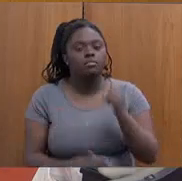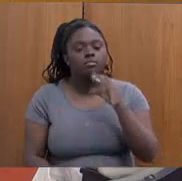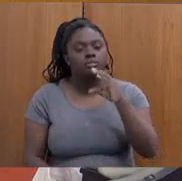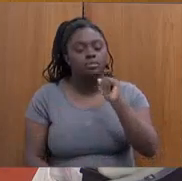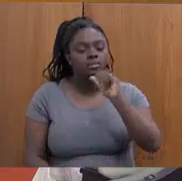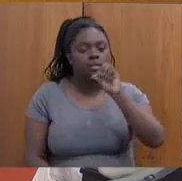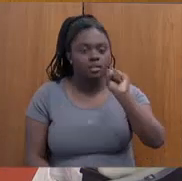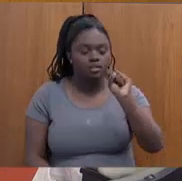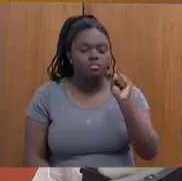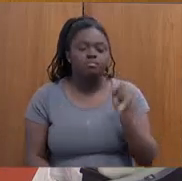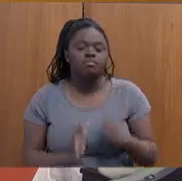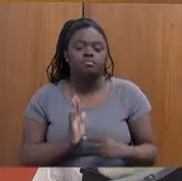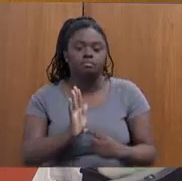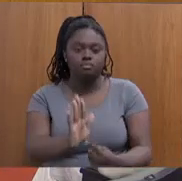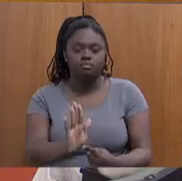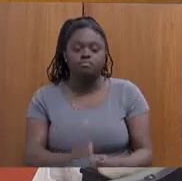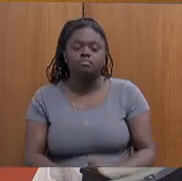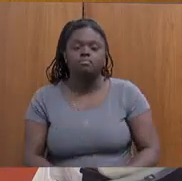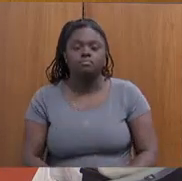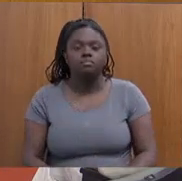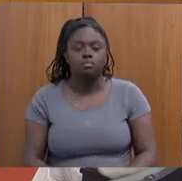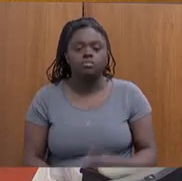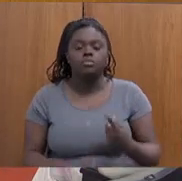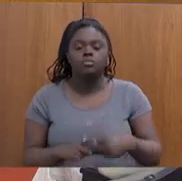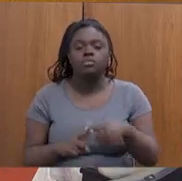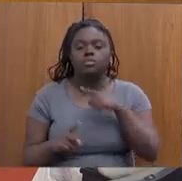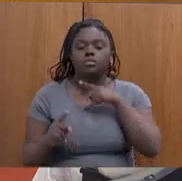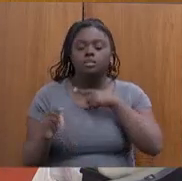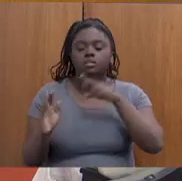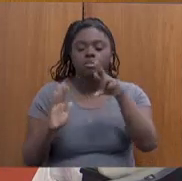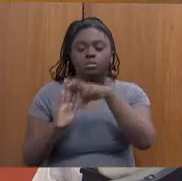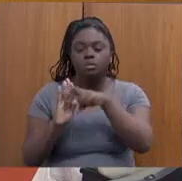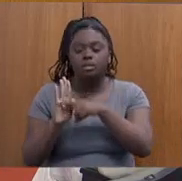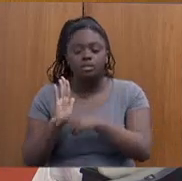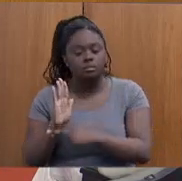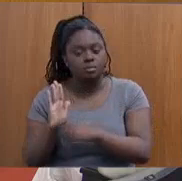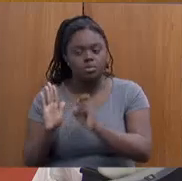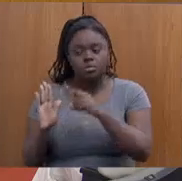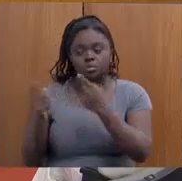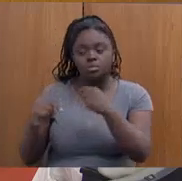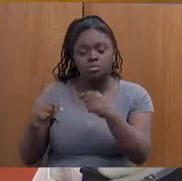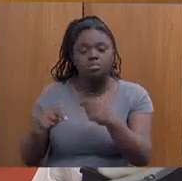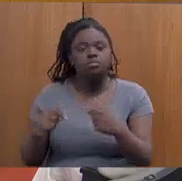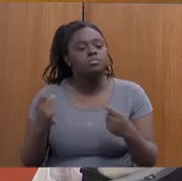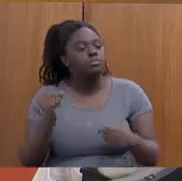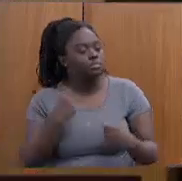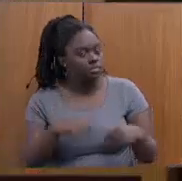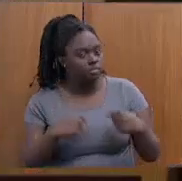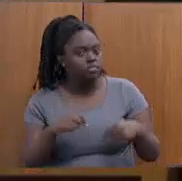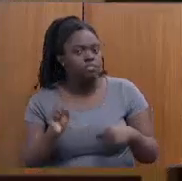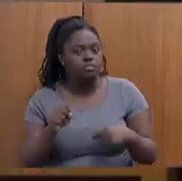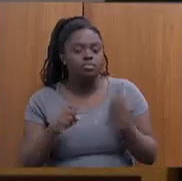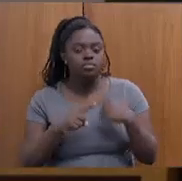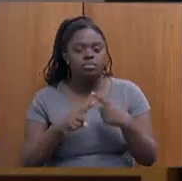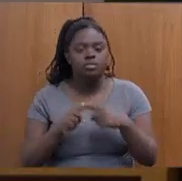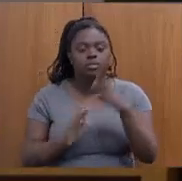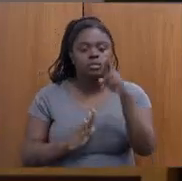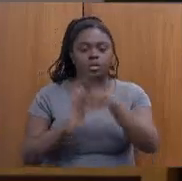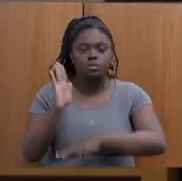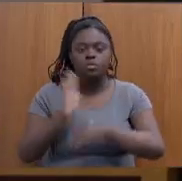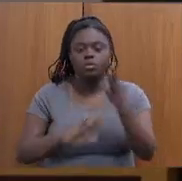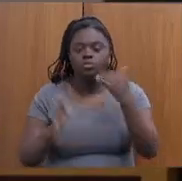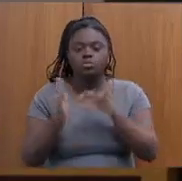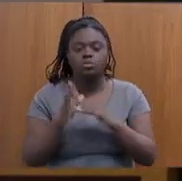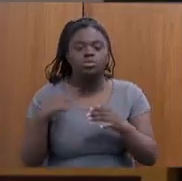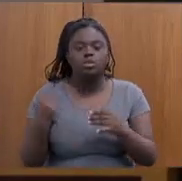Encaminhar, então, o endereço. Pode, eu encaminho, isso vai estar no requerimento ou não precisa? Sim, nós vamos fazer... É porque o relatório, tudo que a gente está